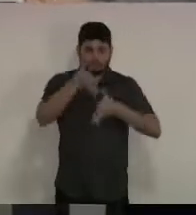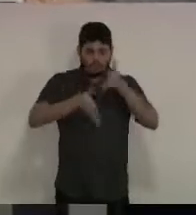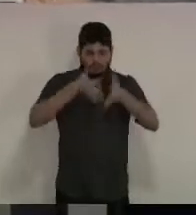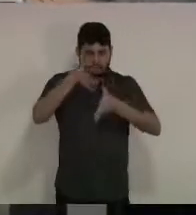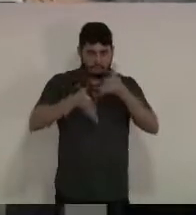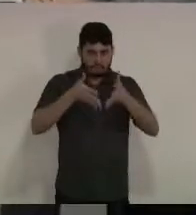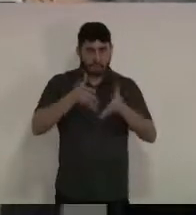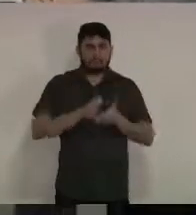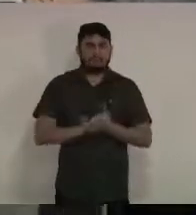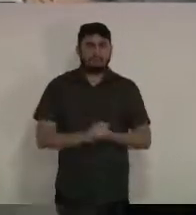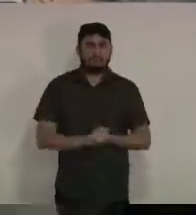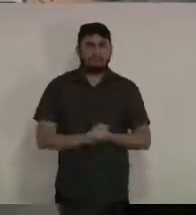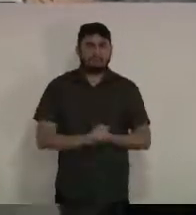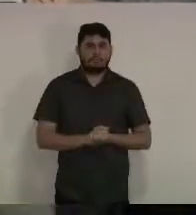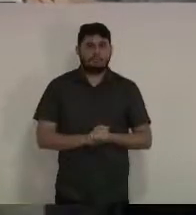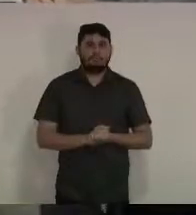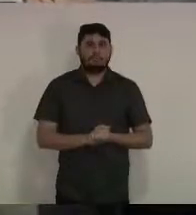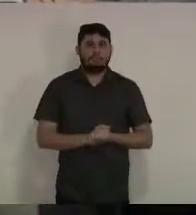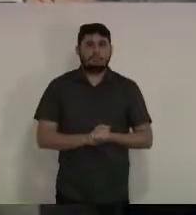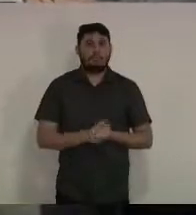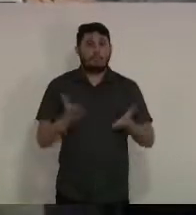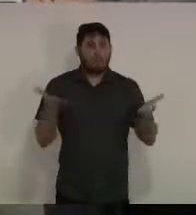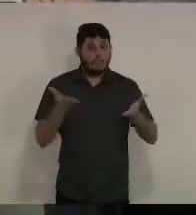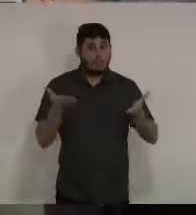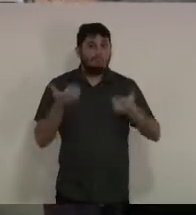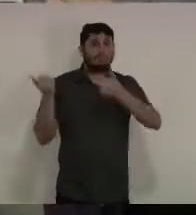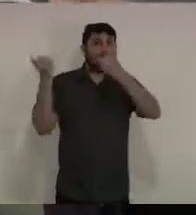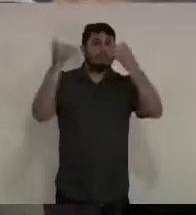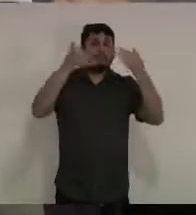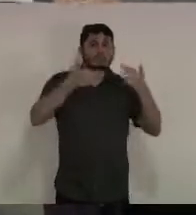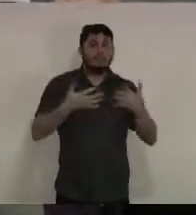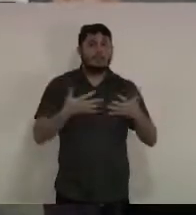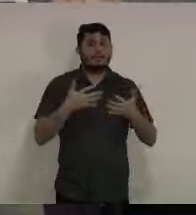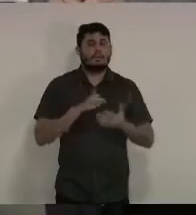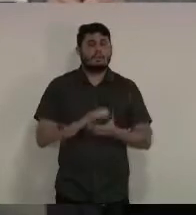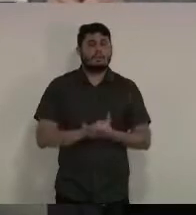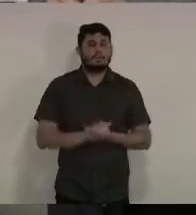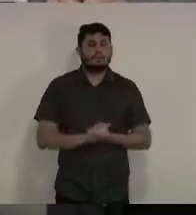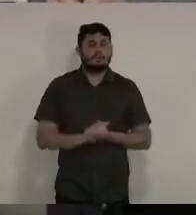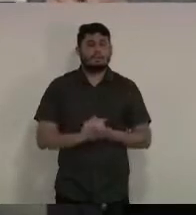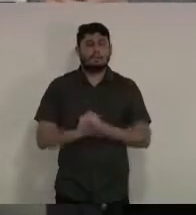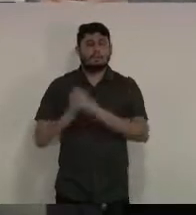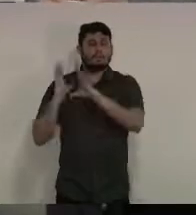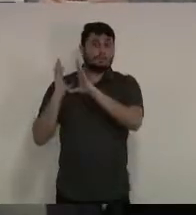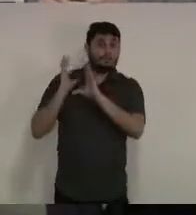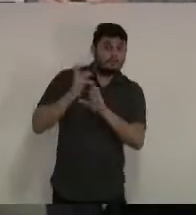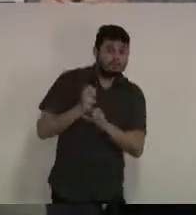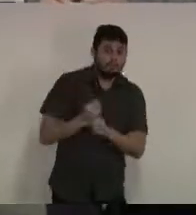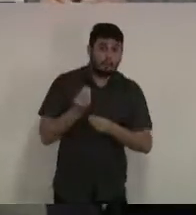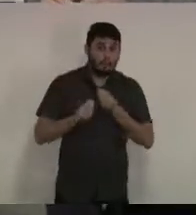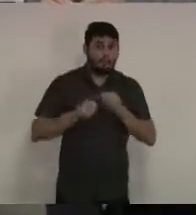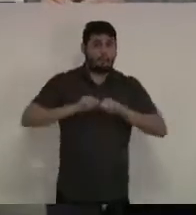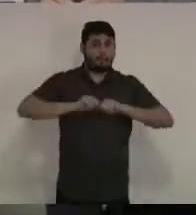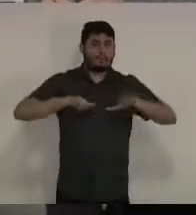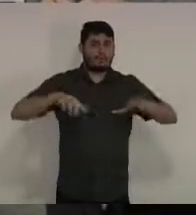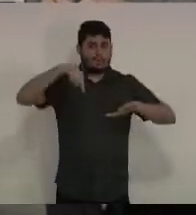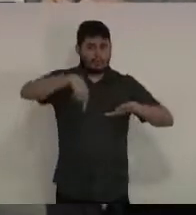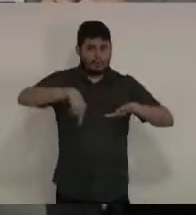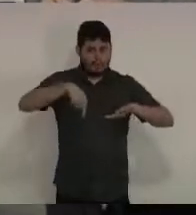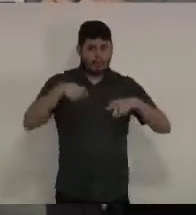Bom dia Bom dia